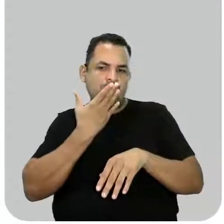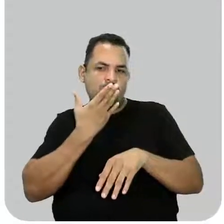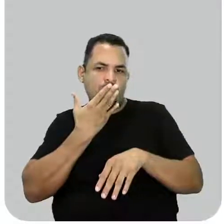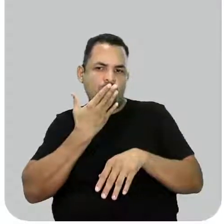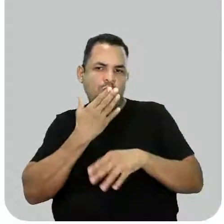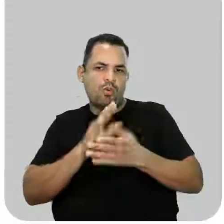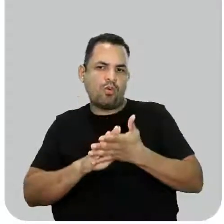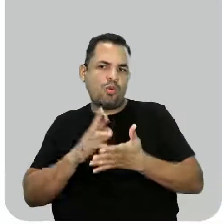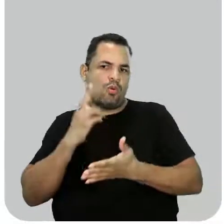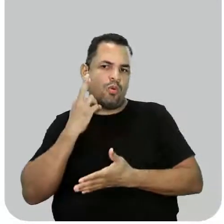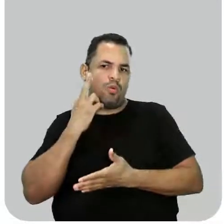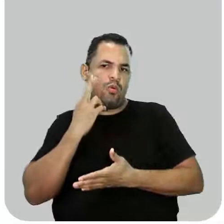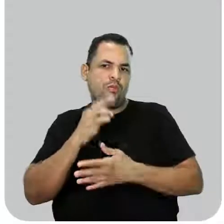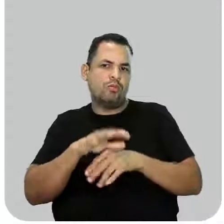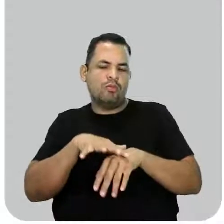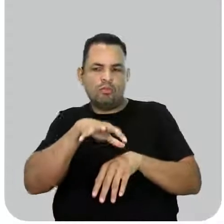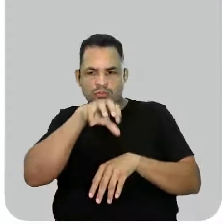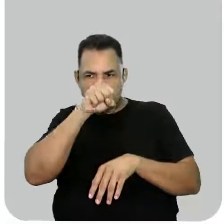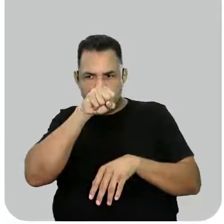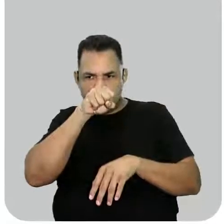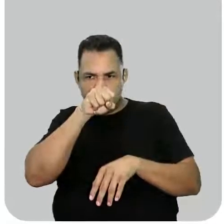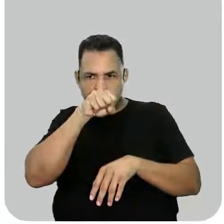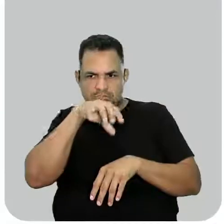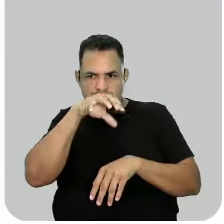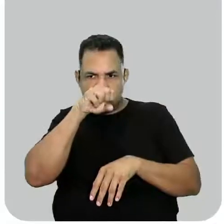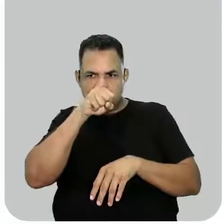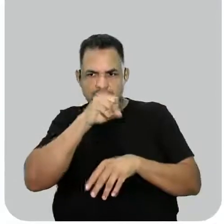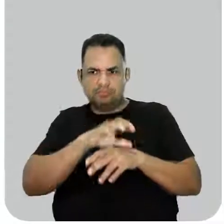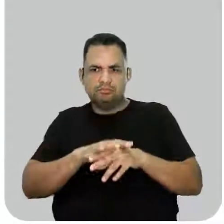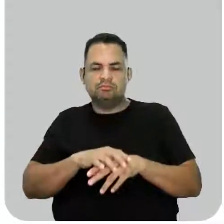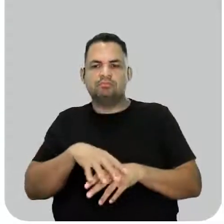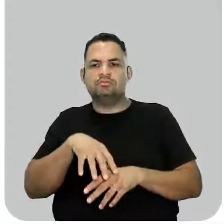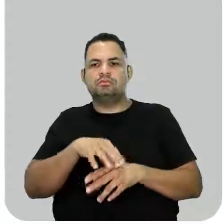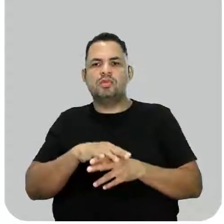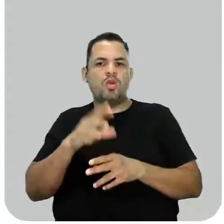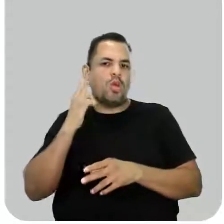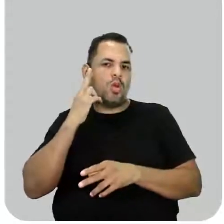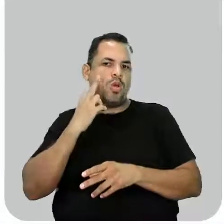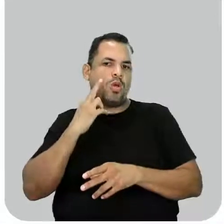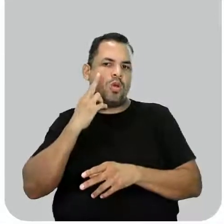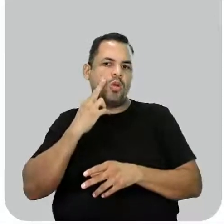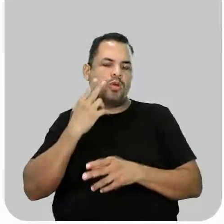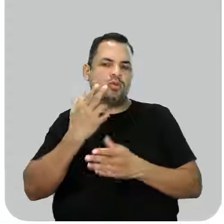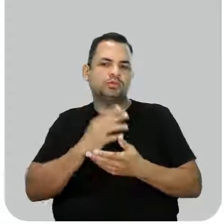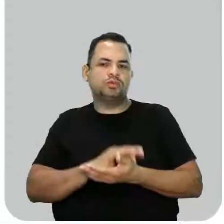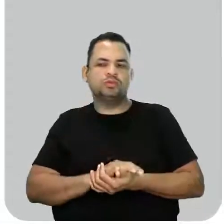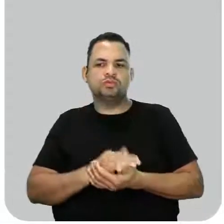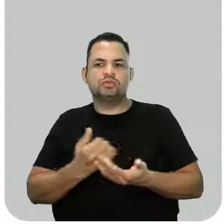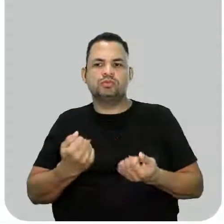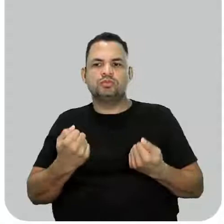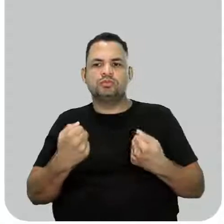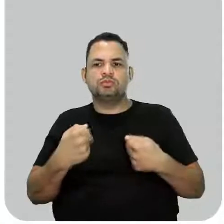ele precisa escolher um desses componentes que apresente uma cadeia